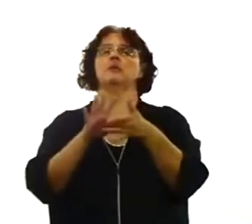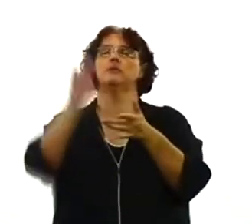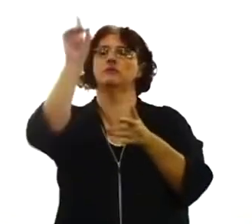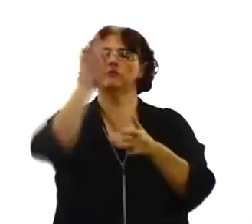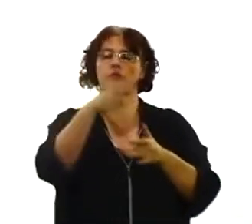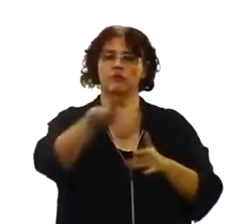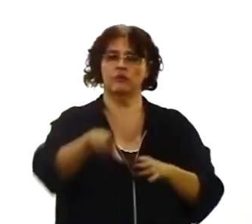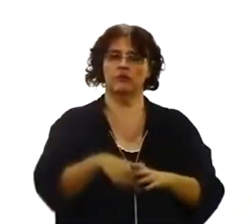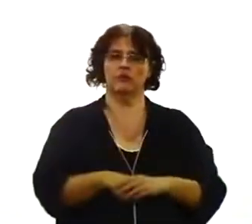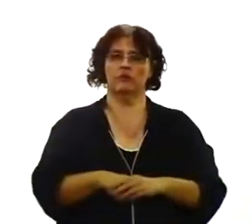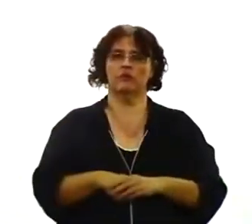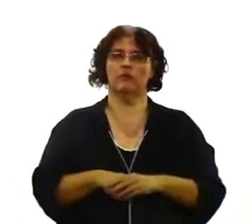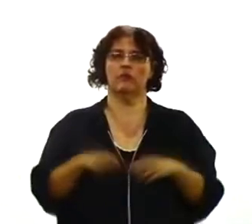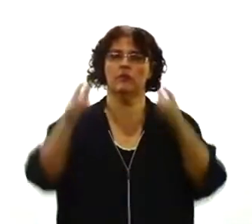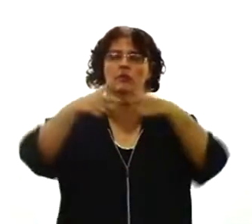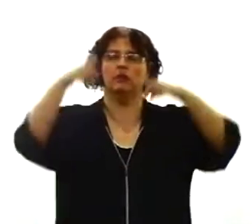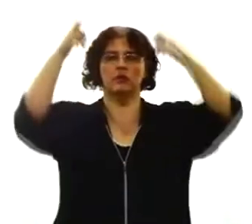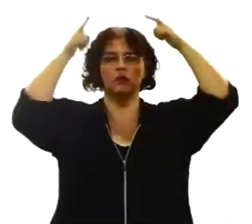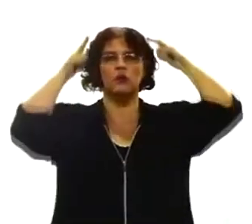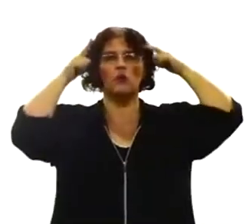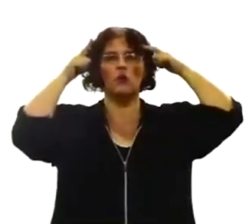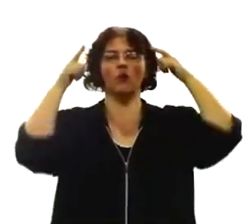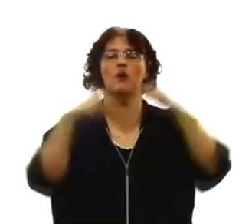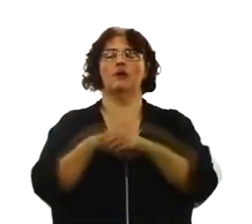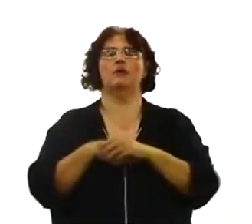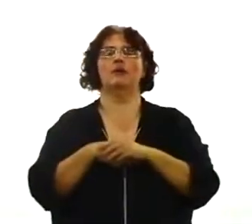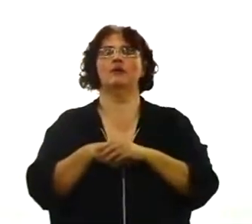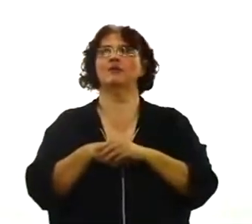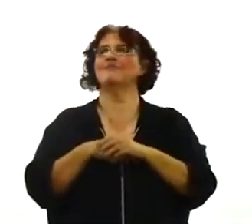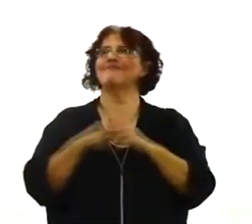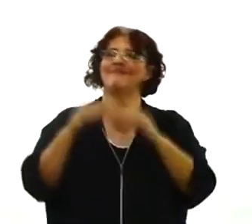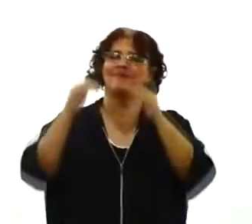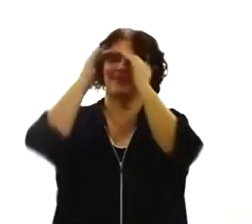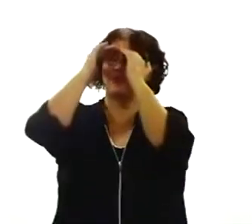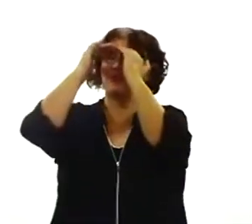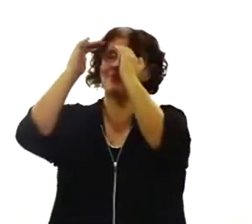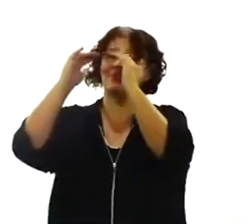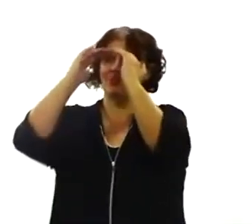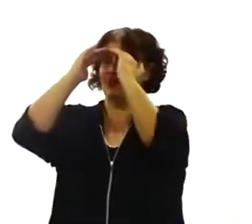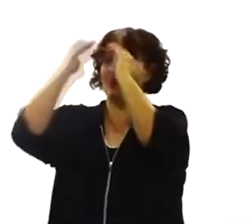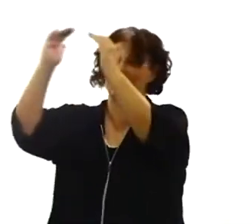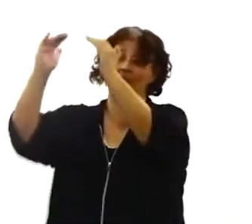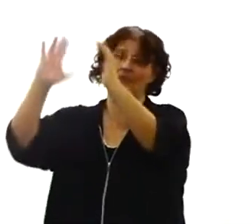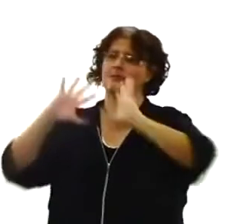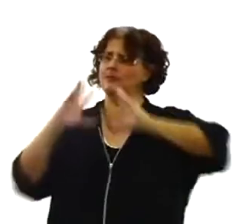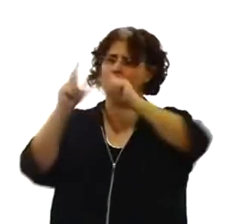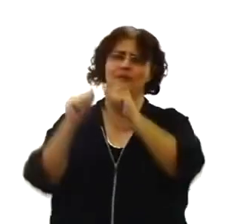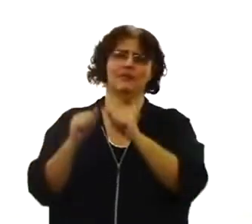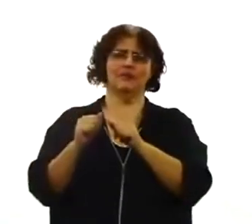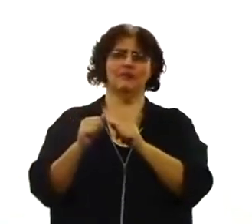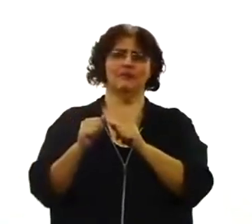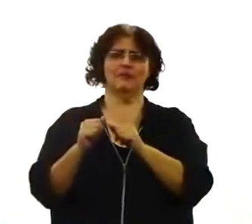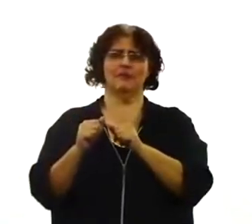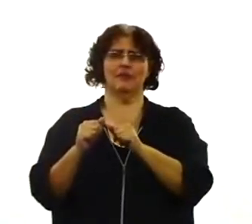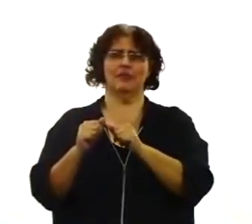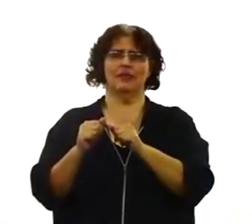coroado com a glória da sua obediência completa. É dessa maneira que Deus se relaciona